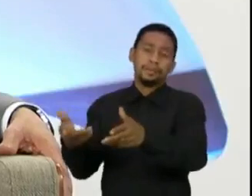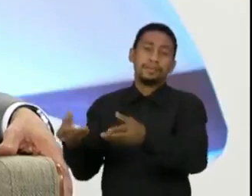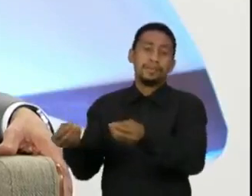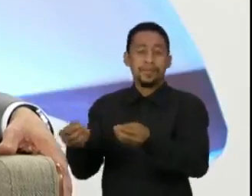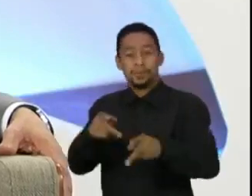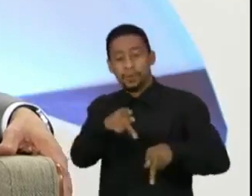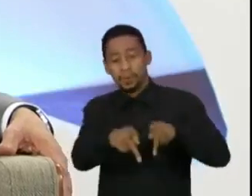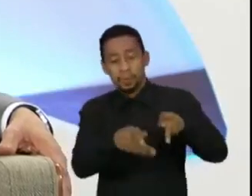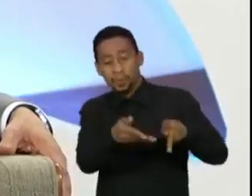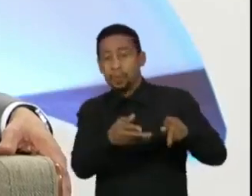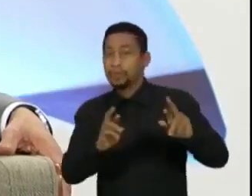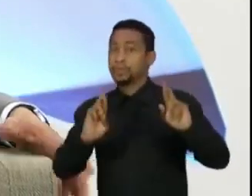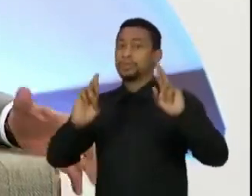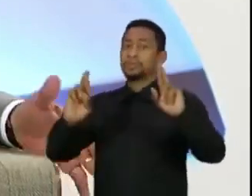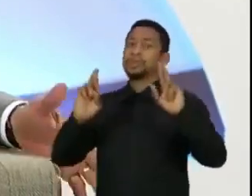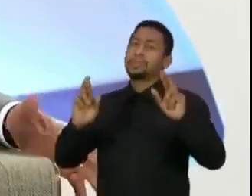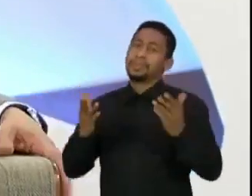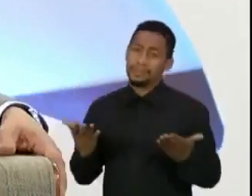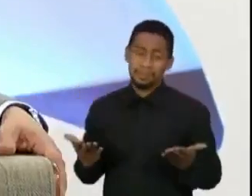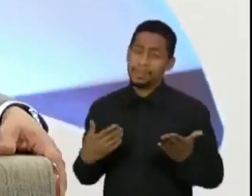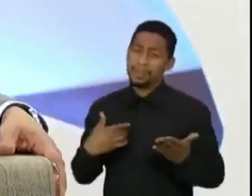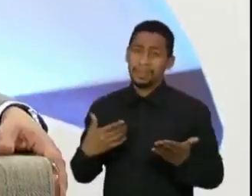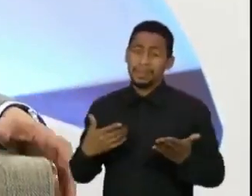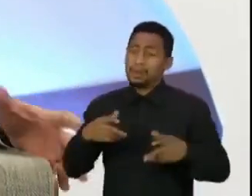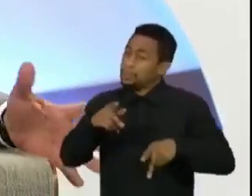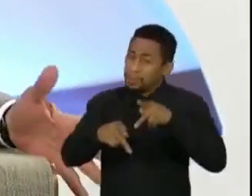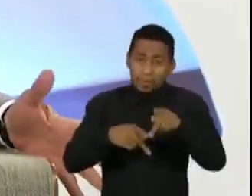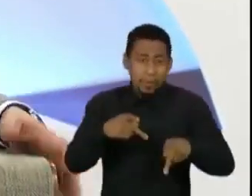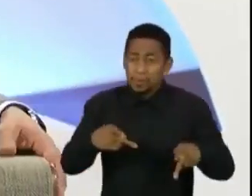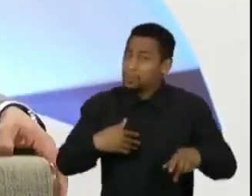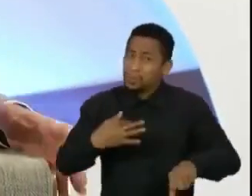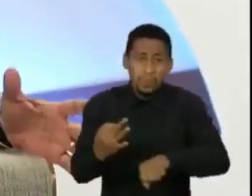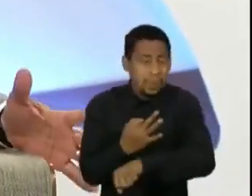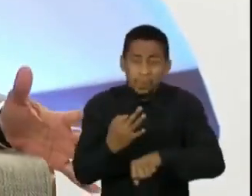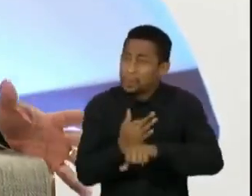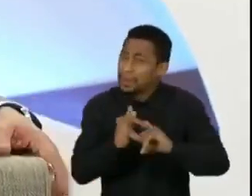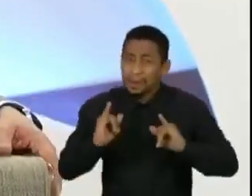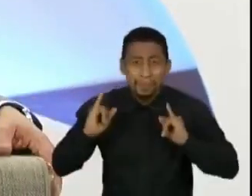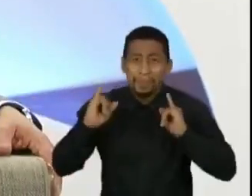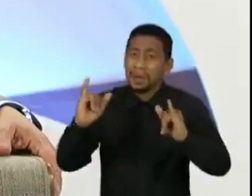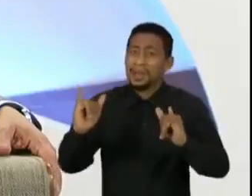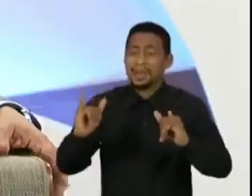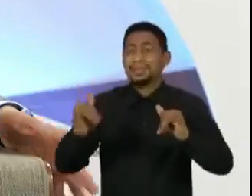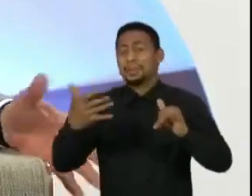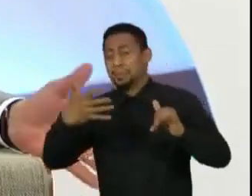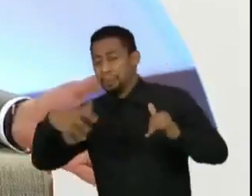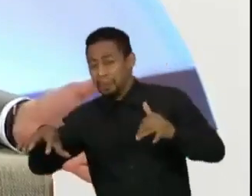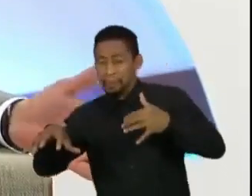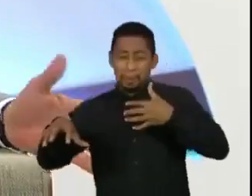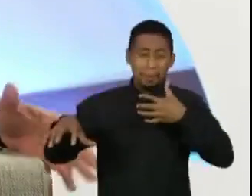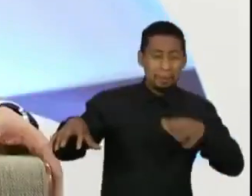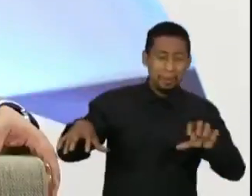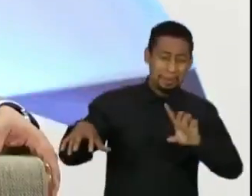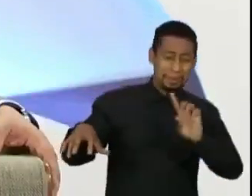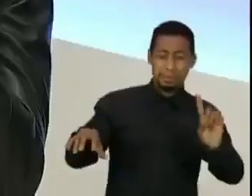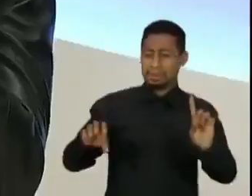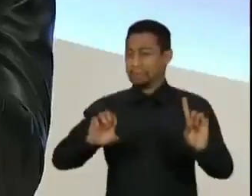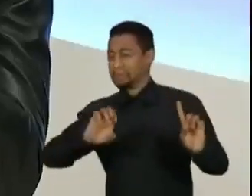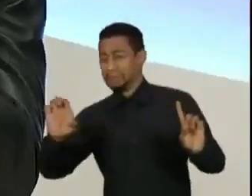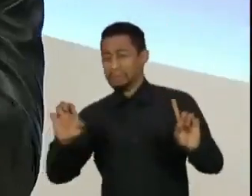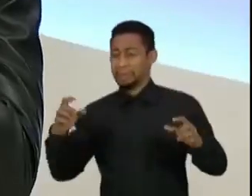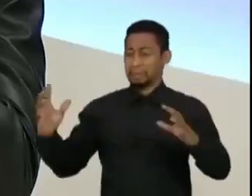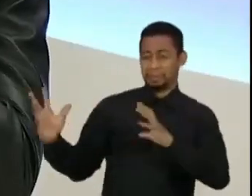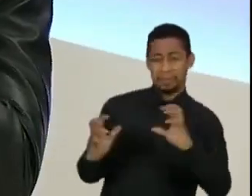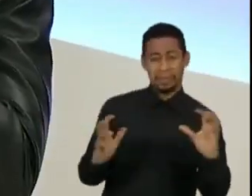para esse país que não aguenta mais tanta divisão, aguenta mais tanta briga, tantos extremos. São de paz, Raul? Mas dos